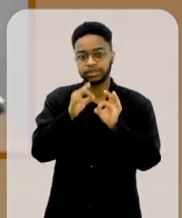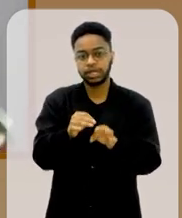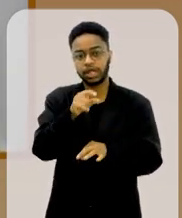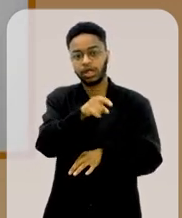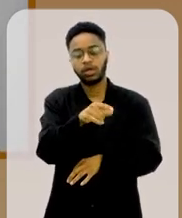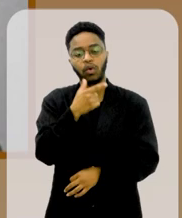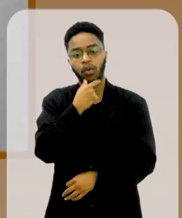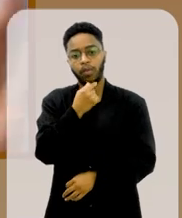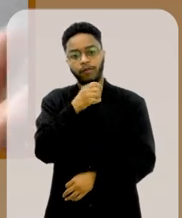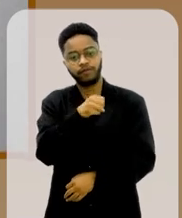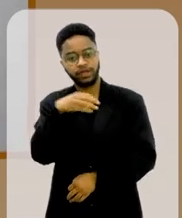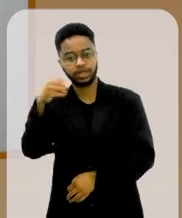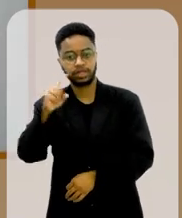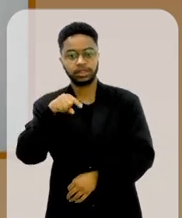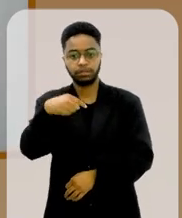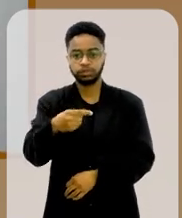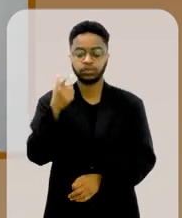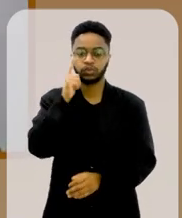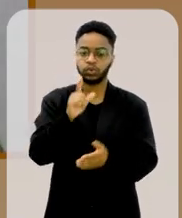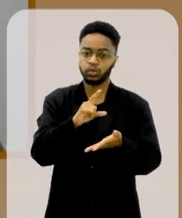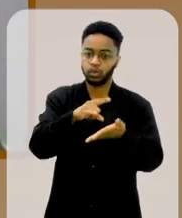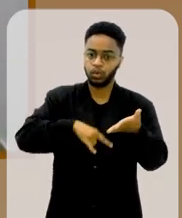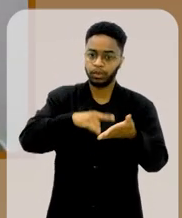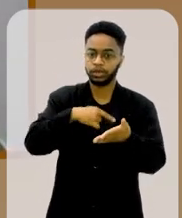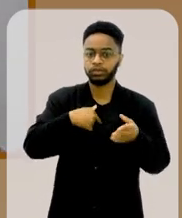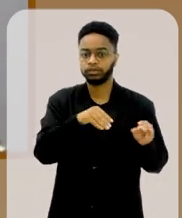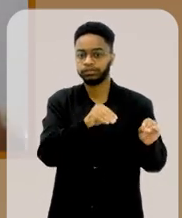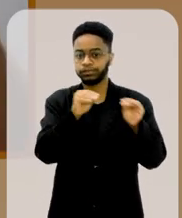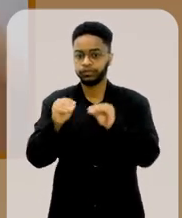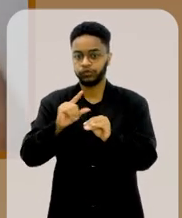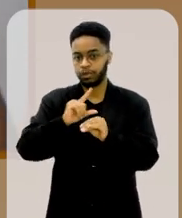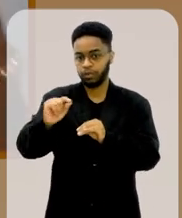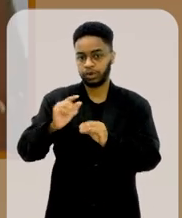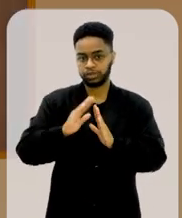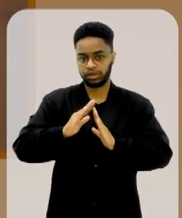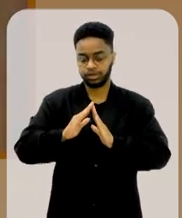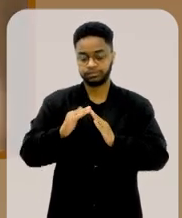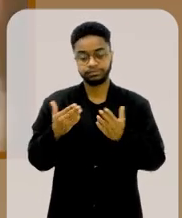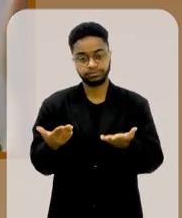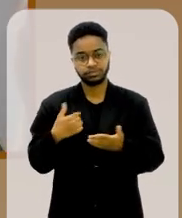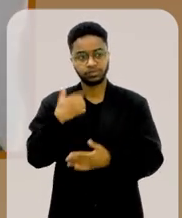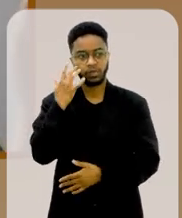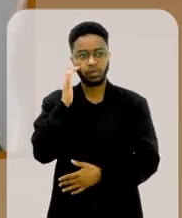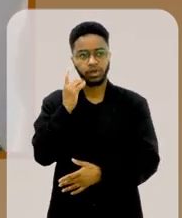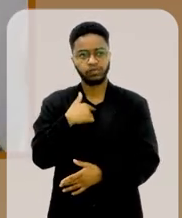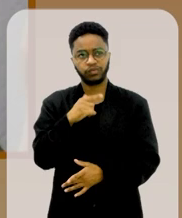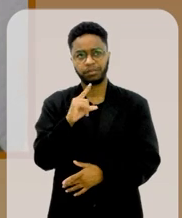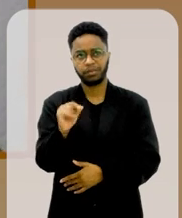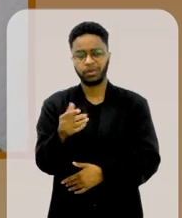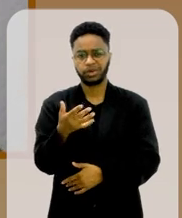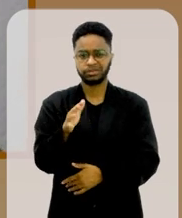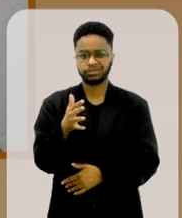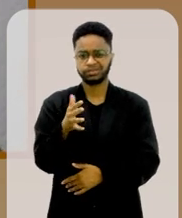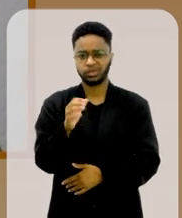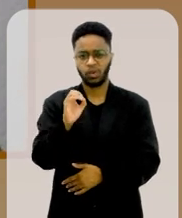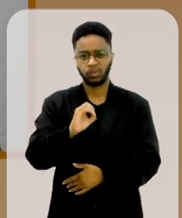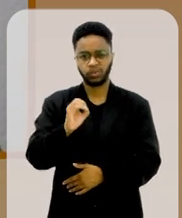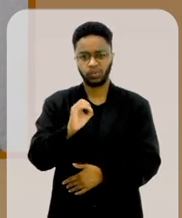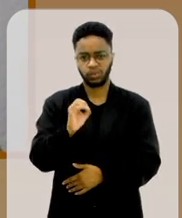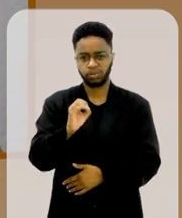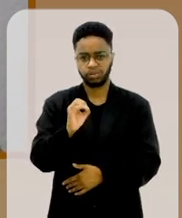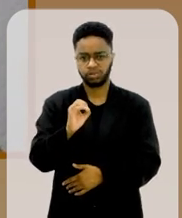viajar para, com esse documento, eu sair de casa. Eu acho que eu saí, talvez, em